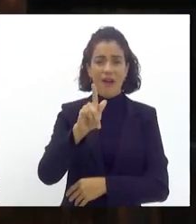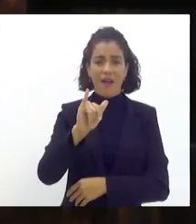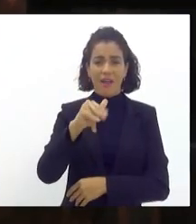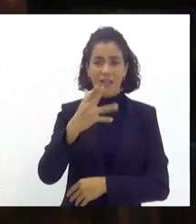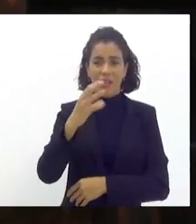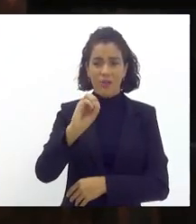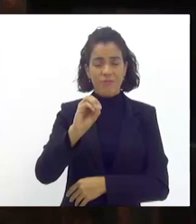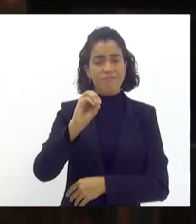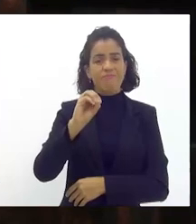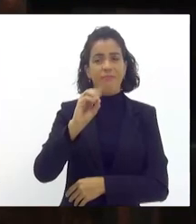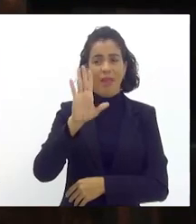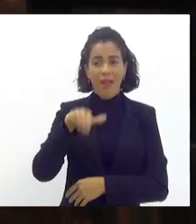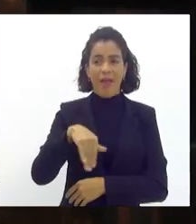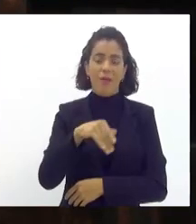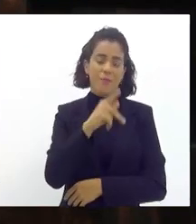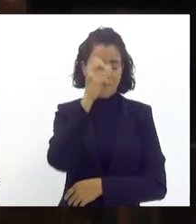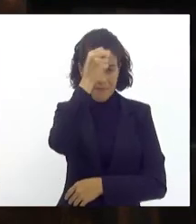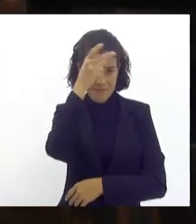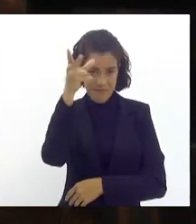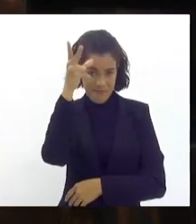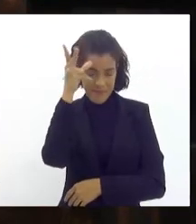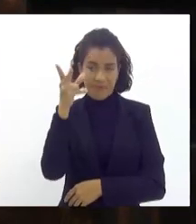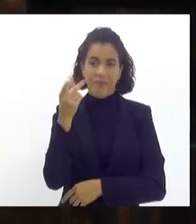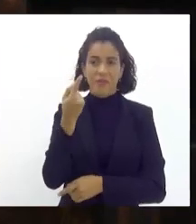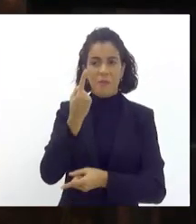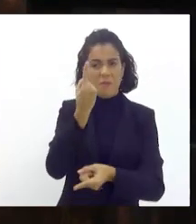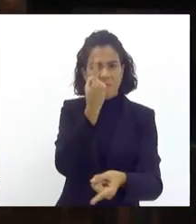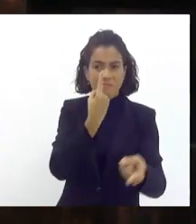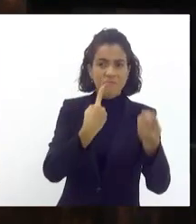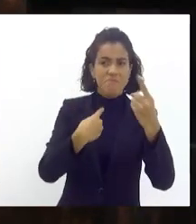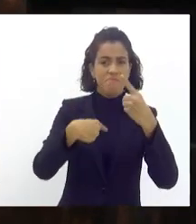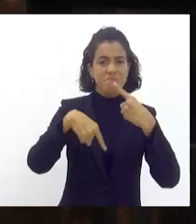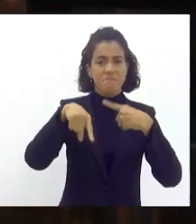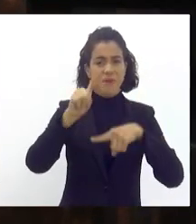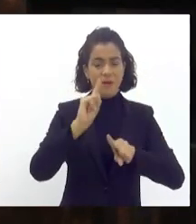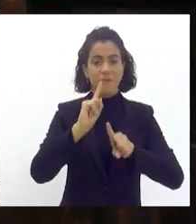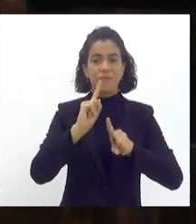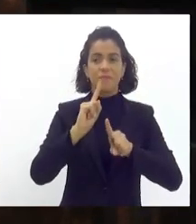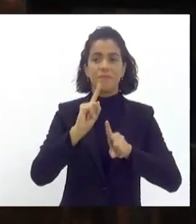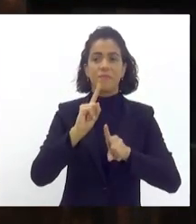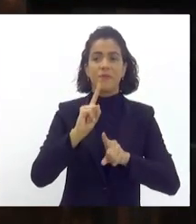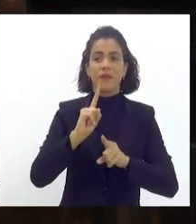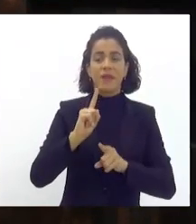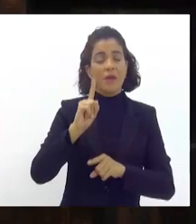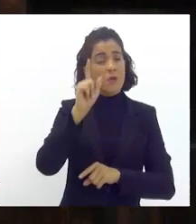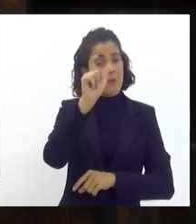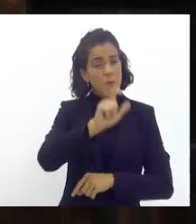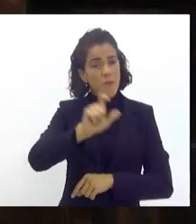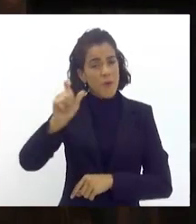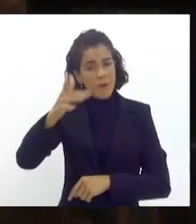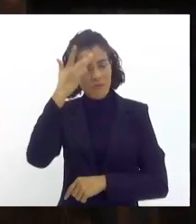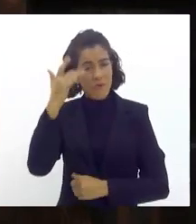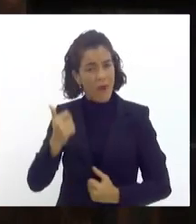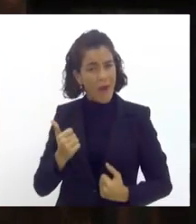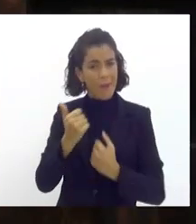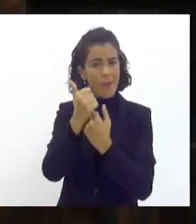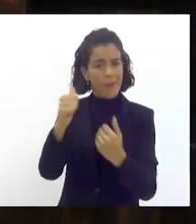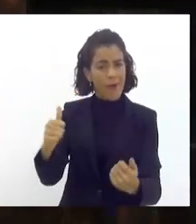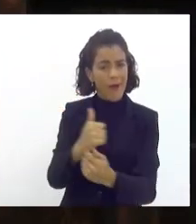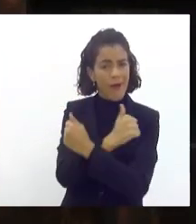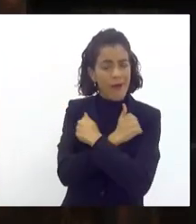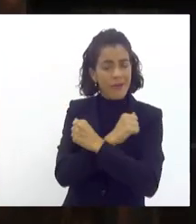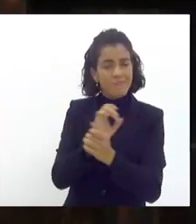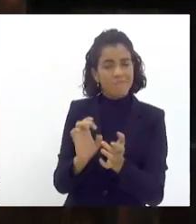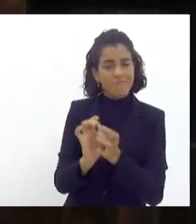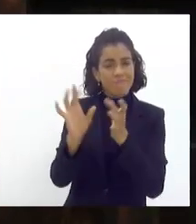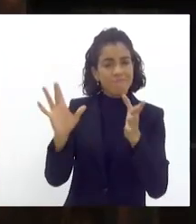responsável pela revitalização do carnaval de Niterói foi uma das pessoas que nos apoiou nos abraçou e nos